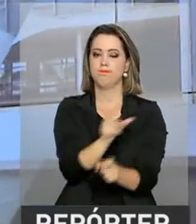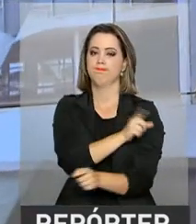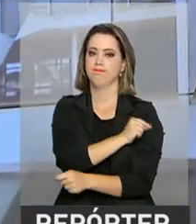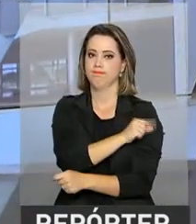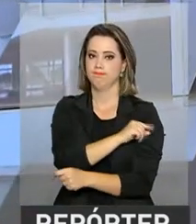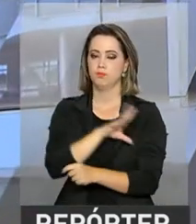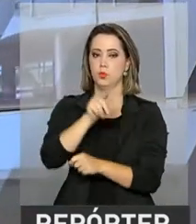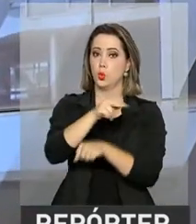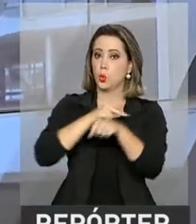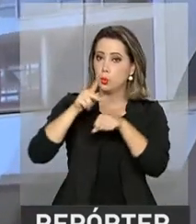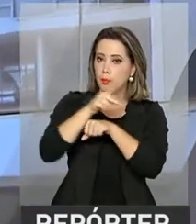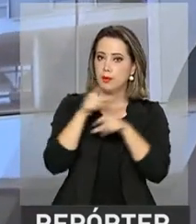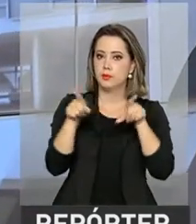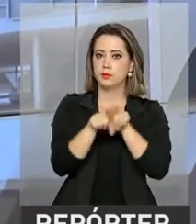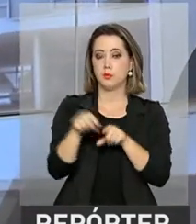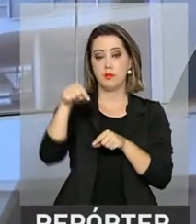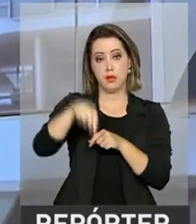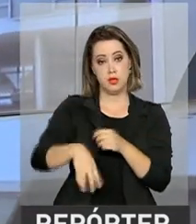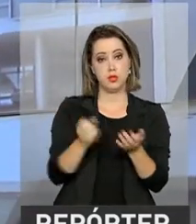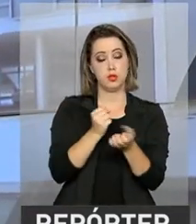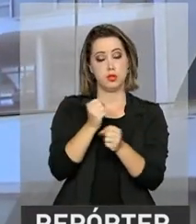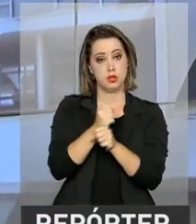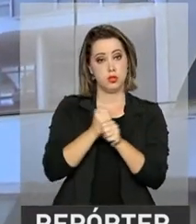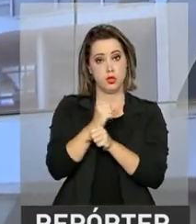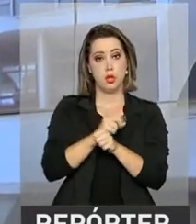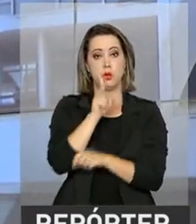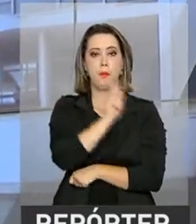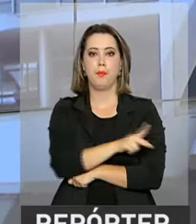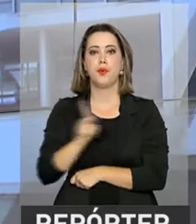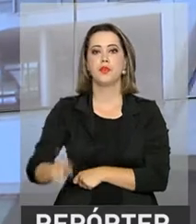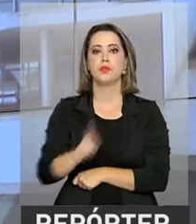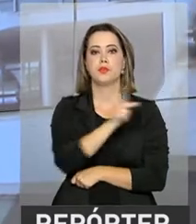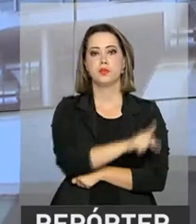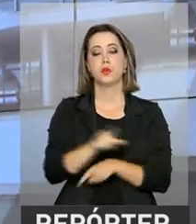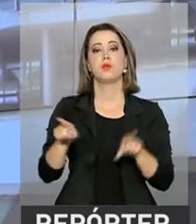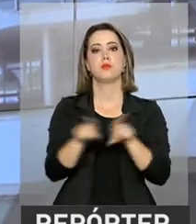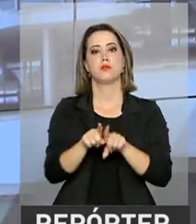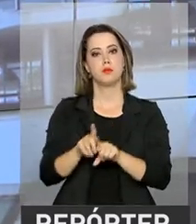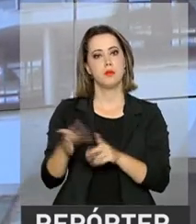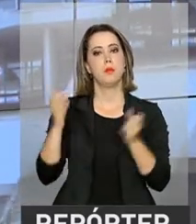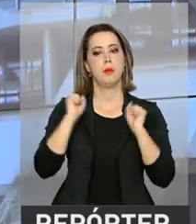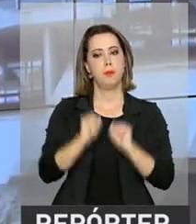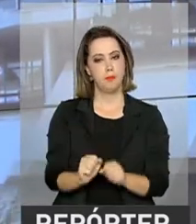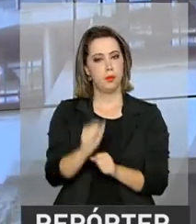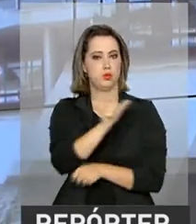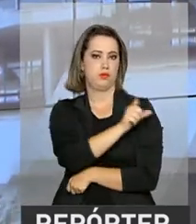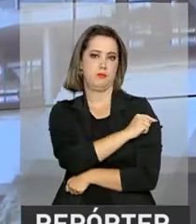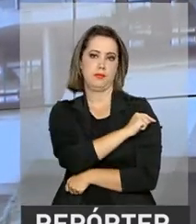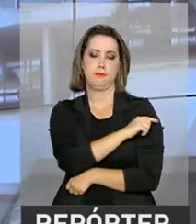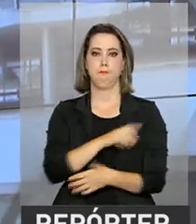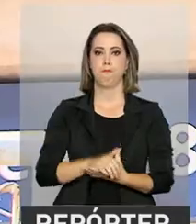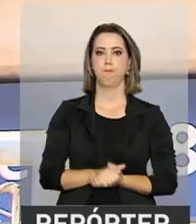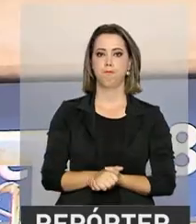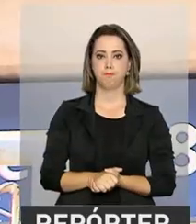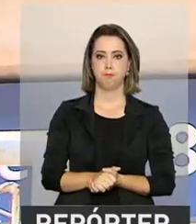A partir deste ano, professores das redes pública e privada passam a integrar o público-alvo da campanha.